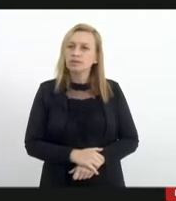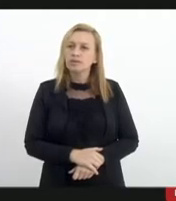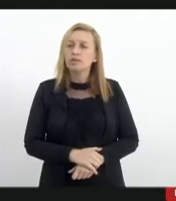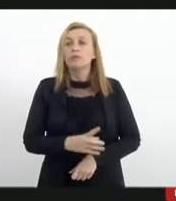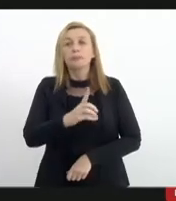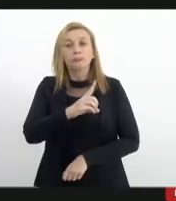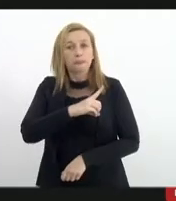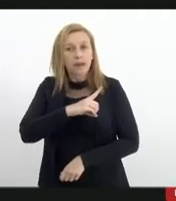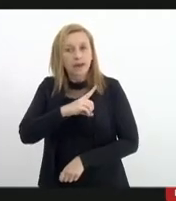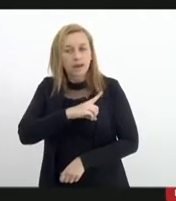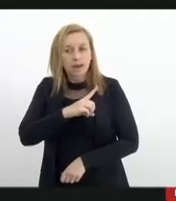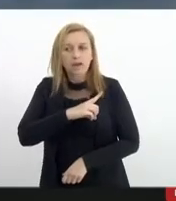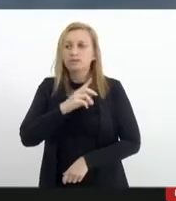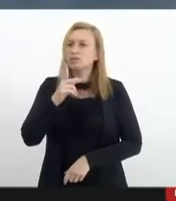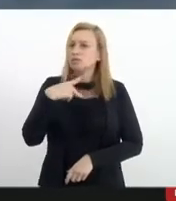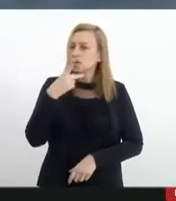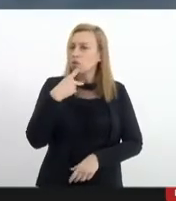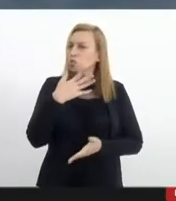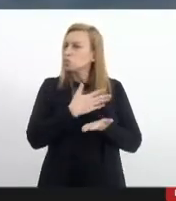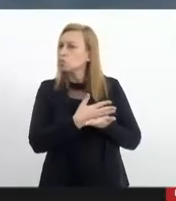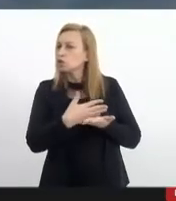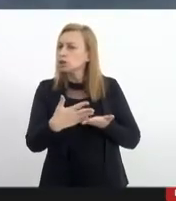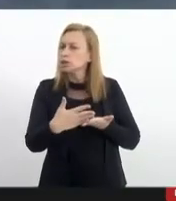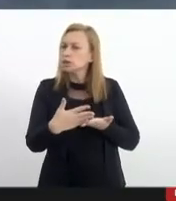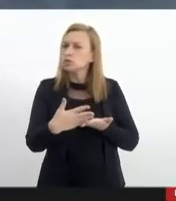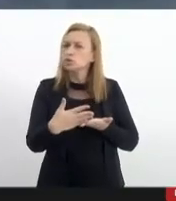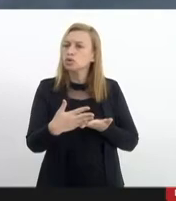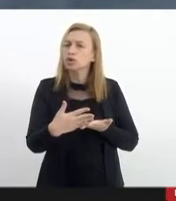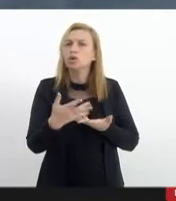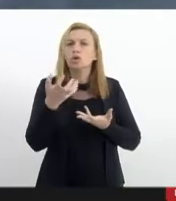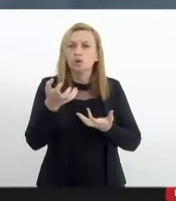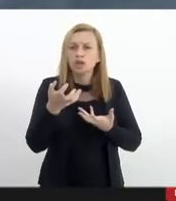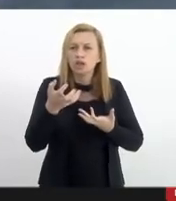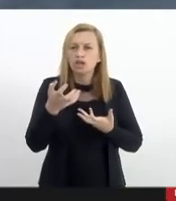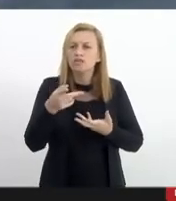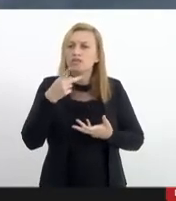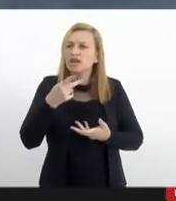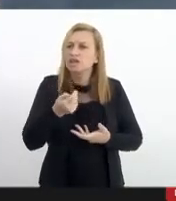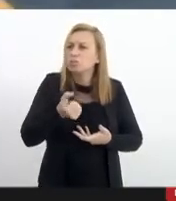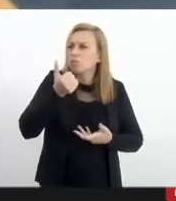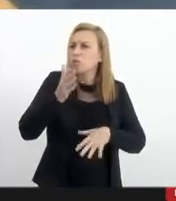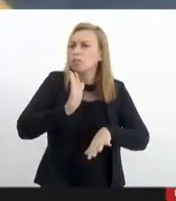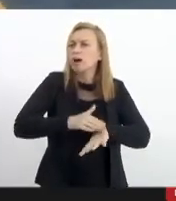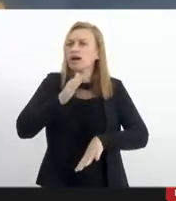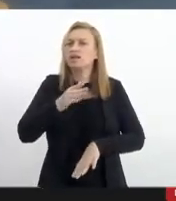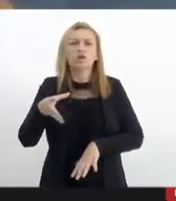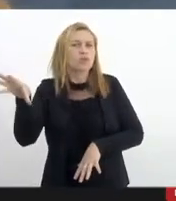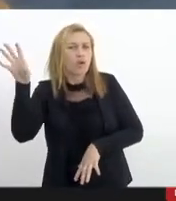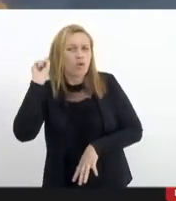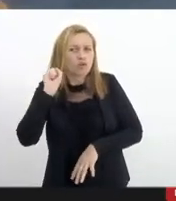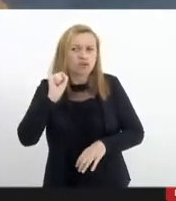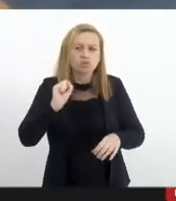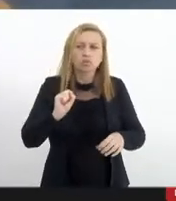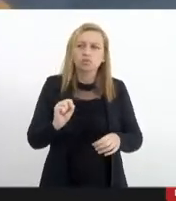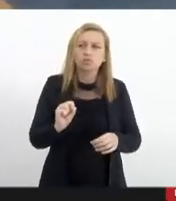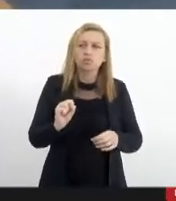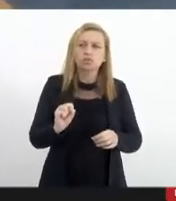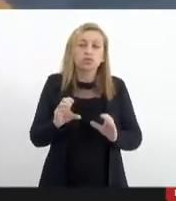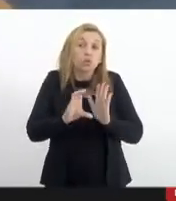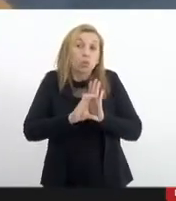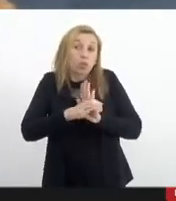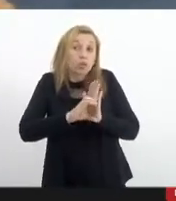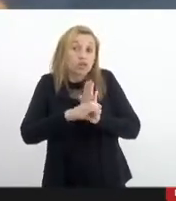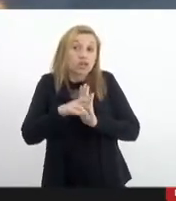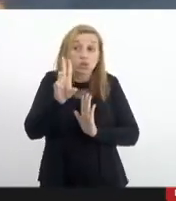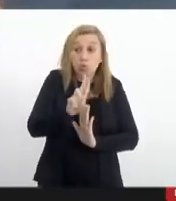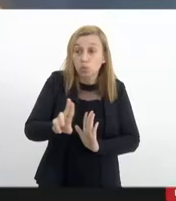Delegado, chegou a citar no início da fala, eu queria até que trouxesse um pouco mais, porque a gente vem ouvindo esse conceito